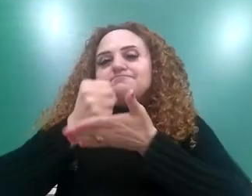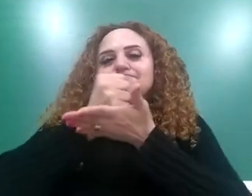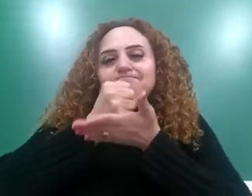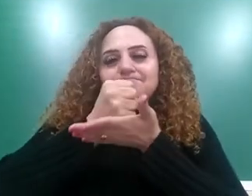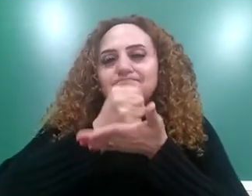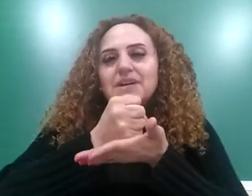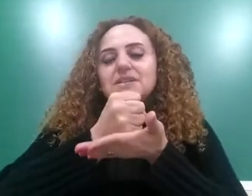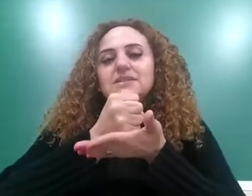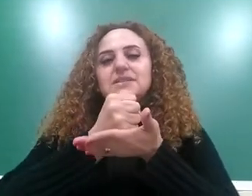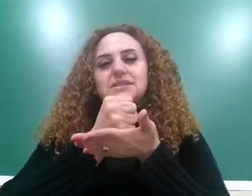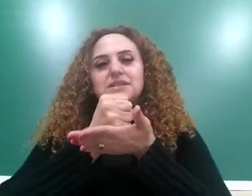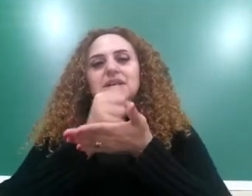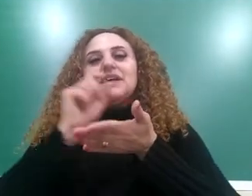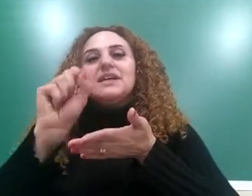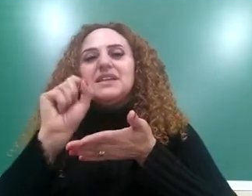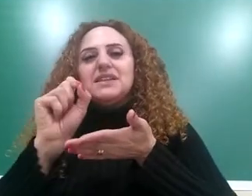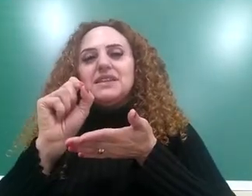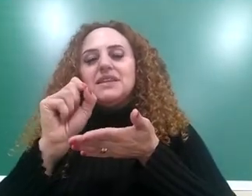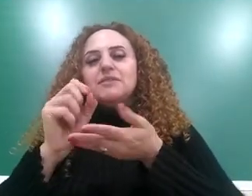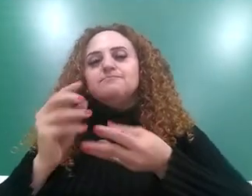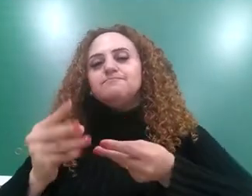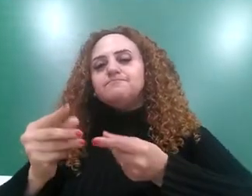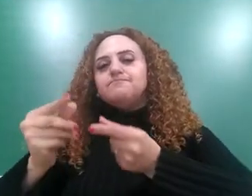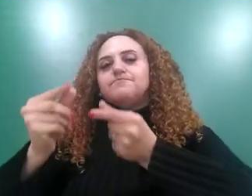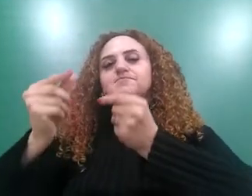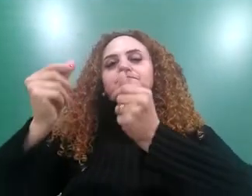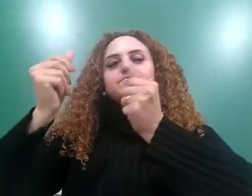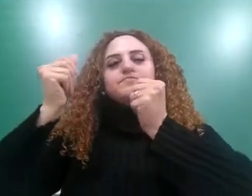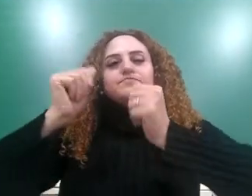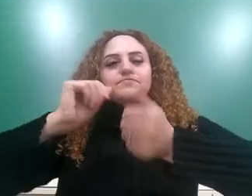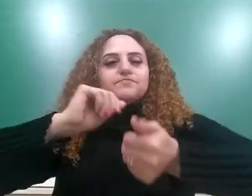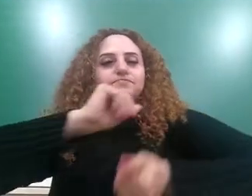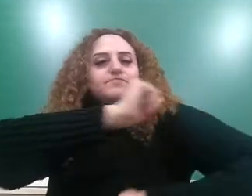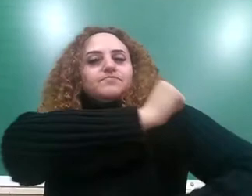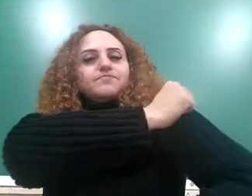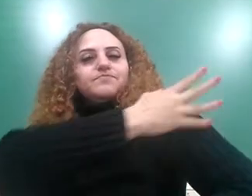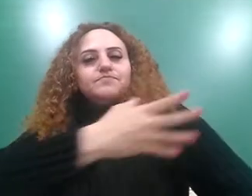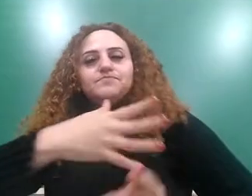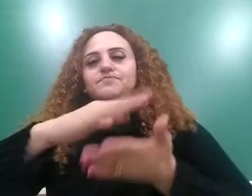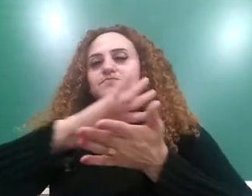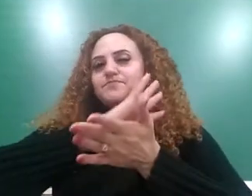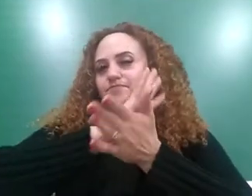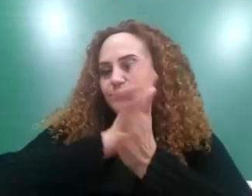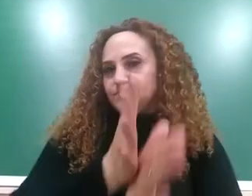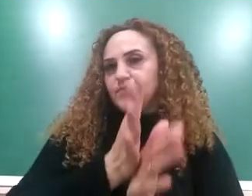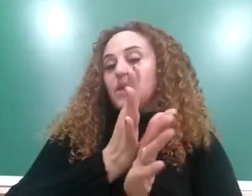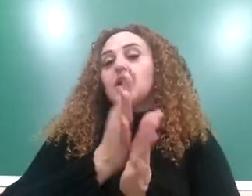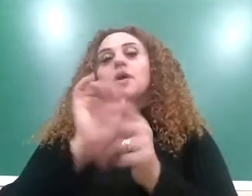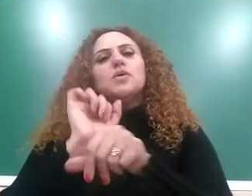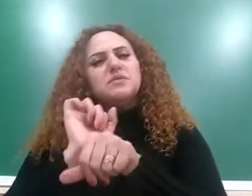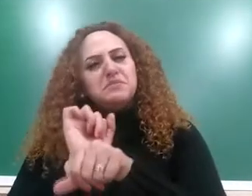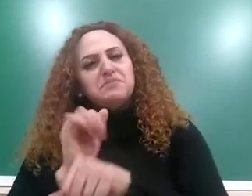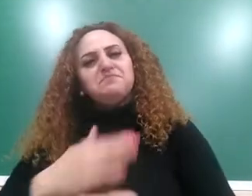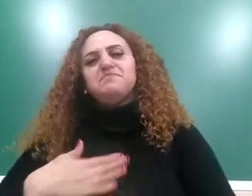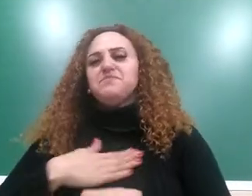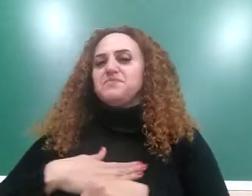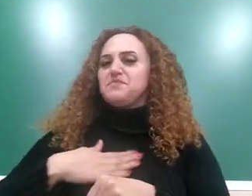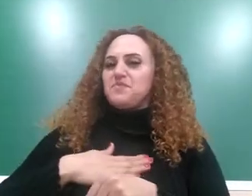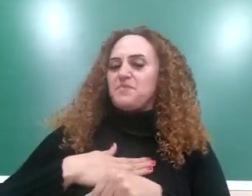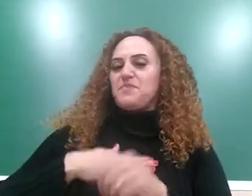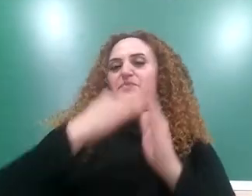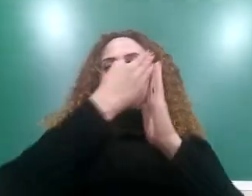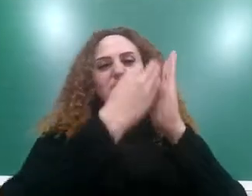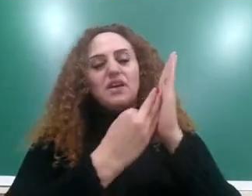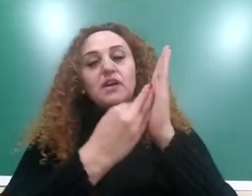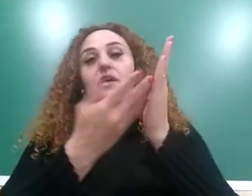nesse binômio de elitismo e exclusão. Então espero que vocês gostem dos textos e que vocês consigam aprender